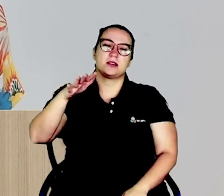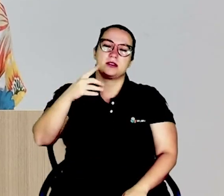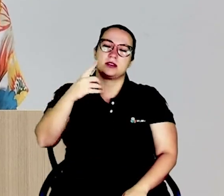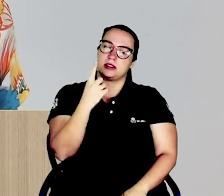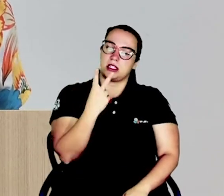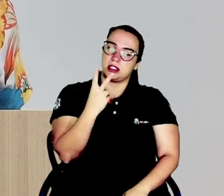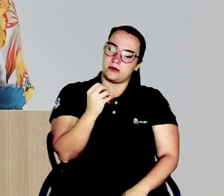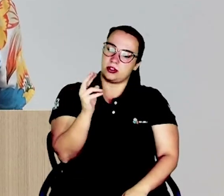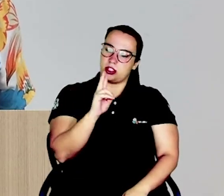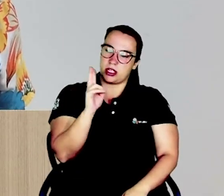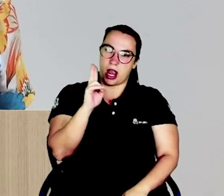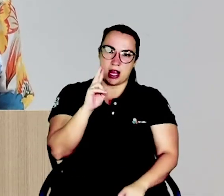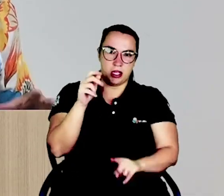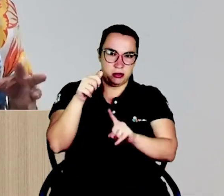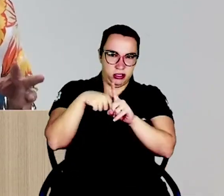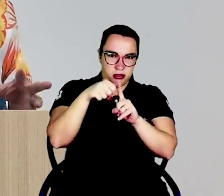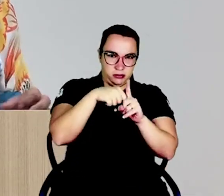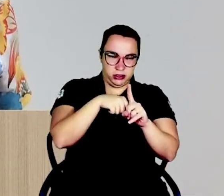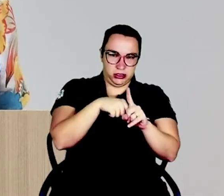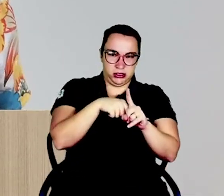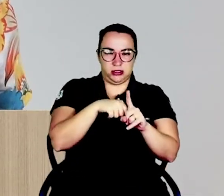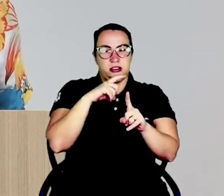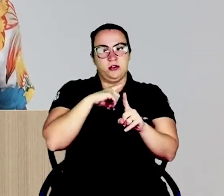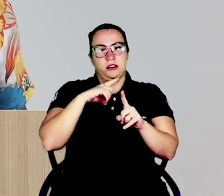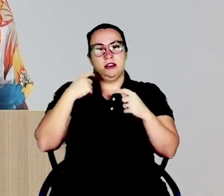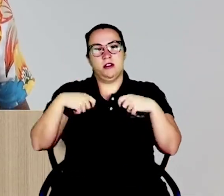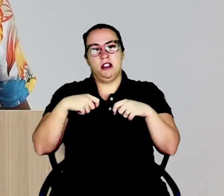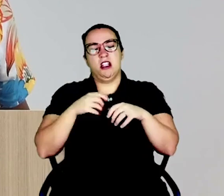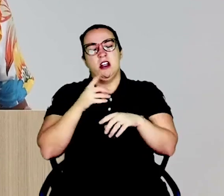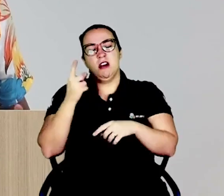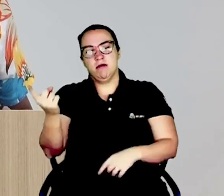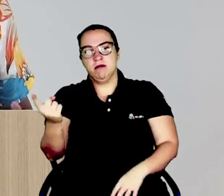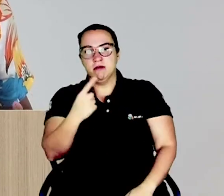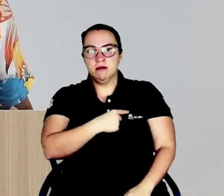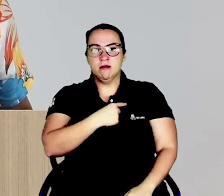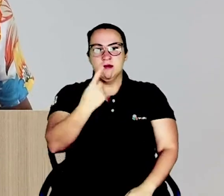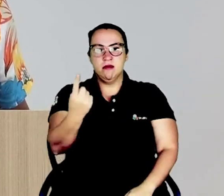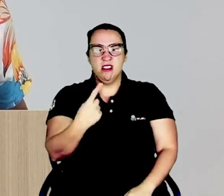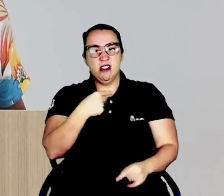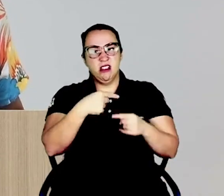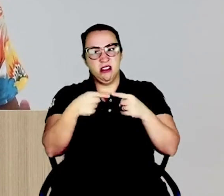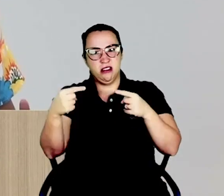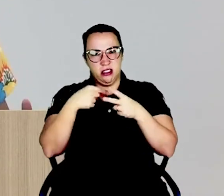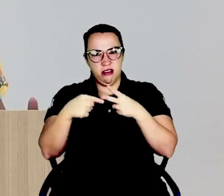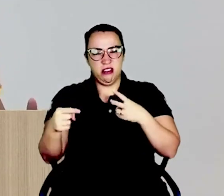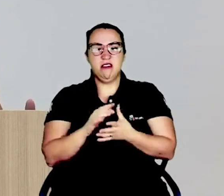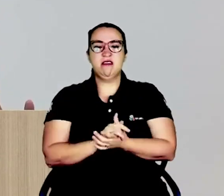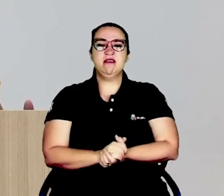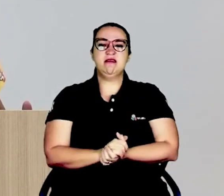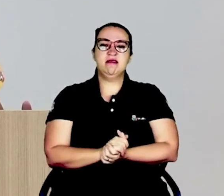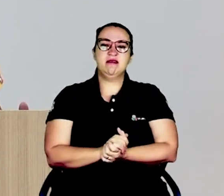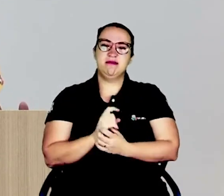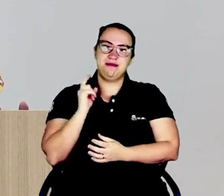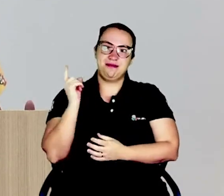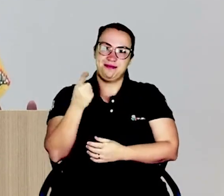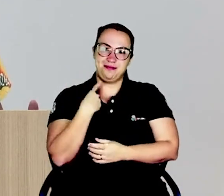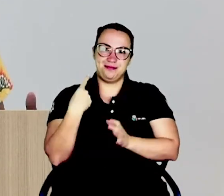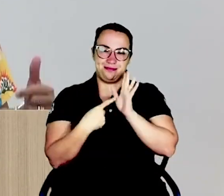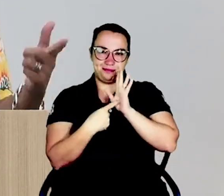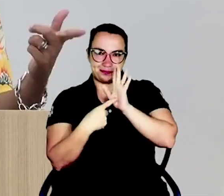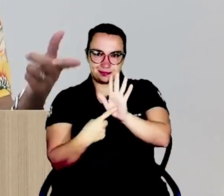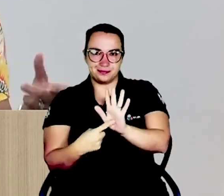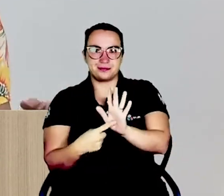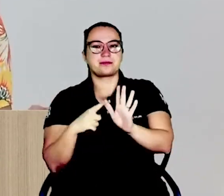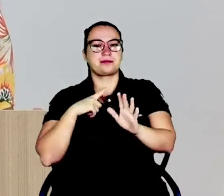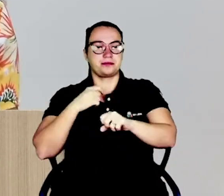,00 por mês se tivesse que fazer esse deslocamento semanalmente. Então, a nossa indicação é para que haja um